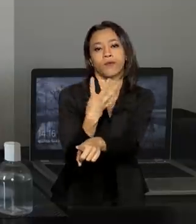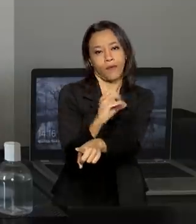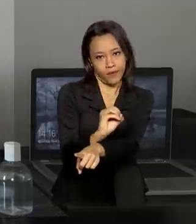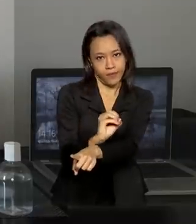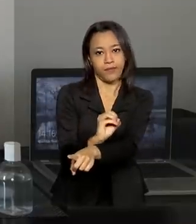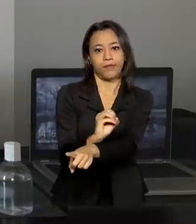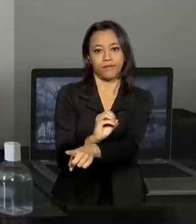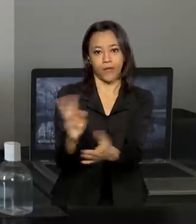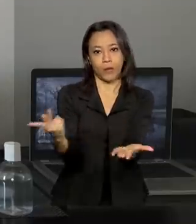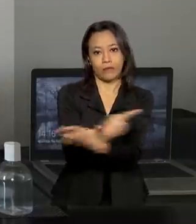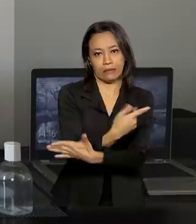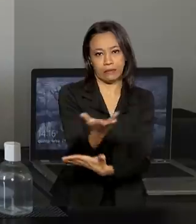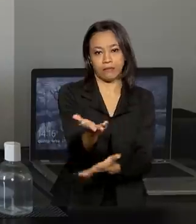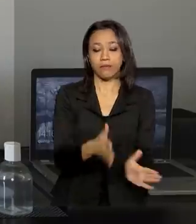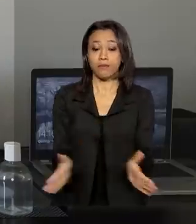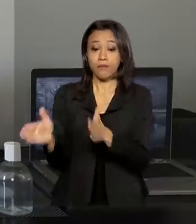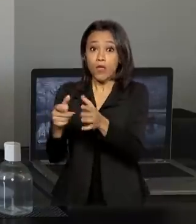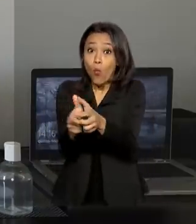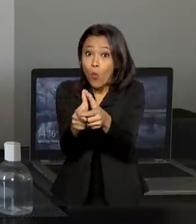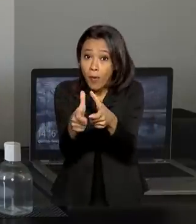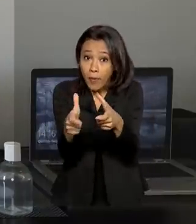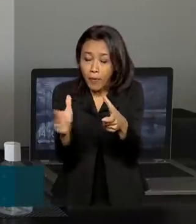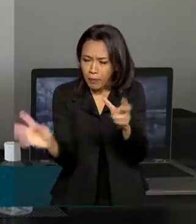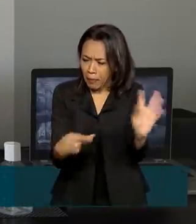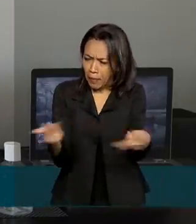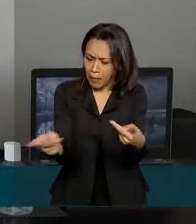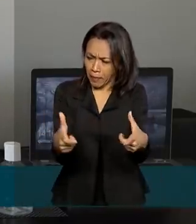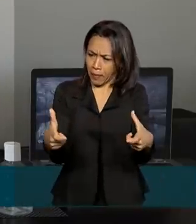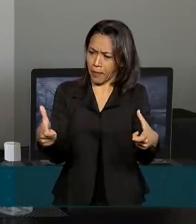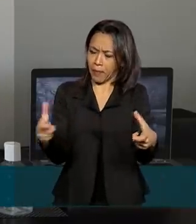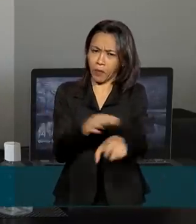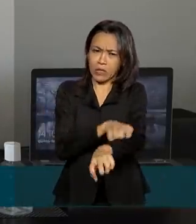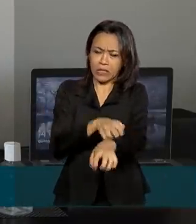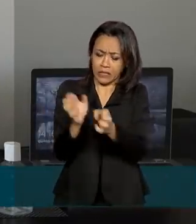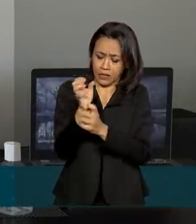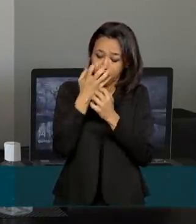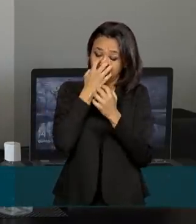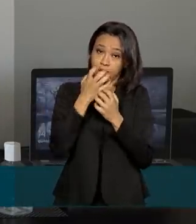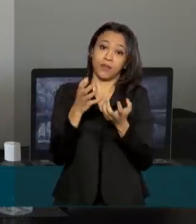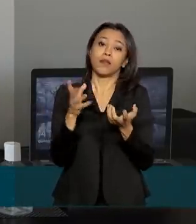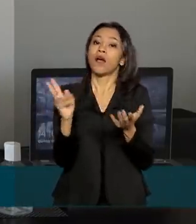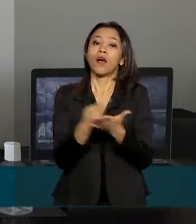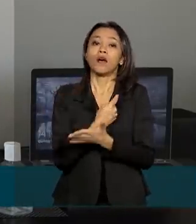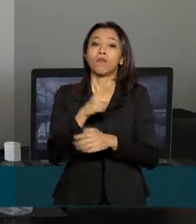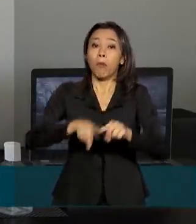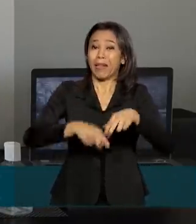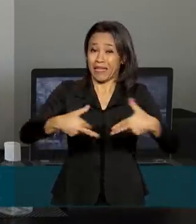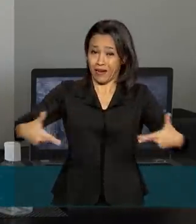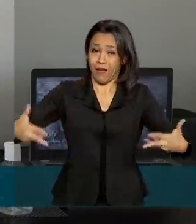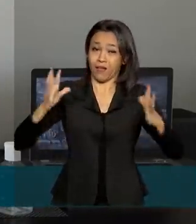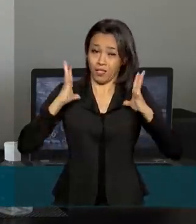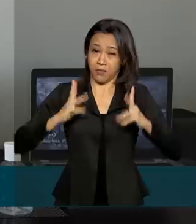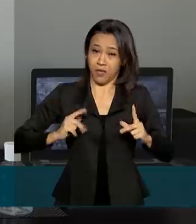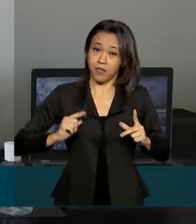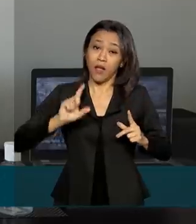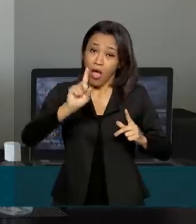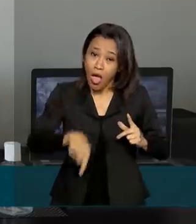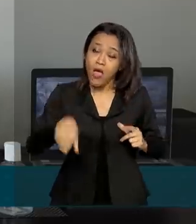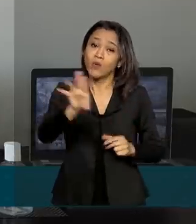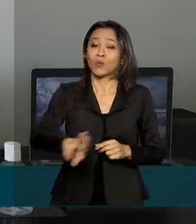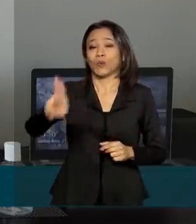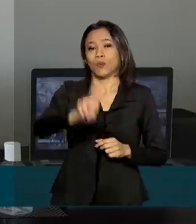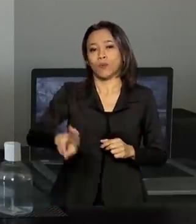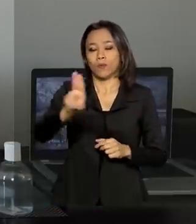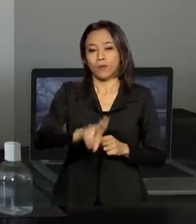O aumento no número de casos de intoxicação está relacionado principalmente ao uso mais frequente de